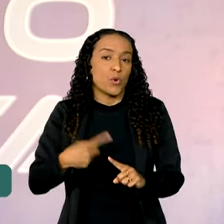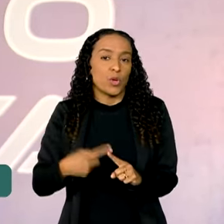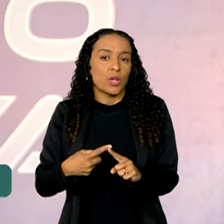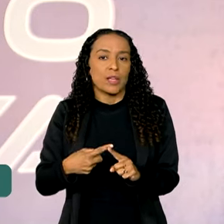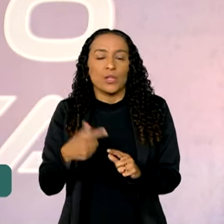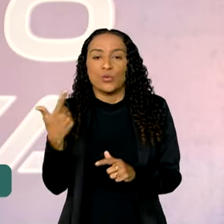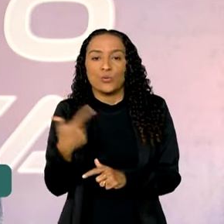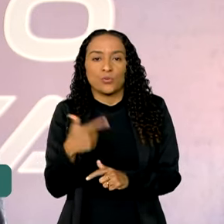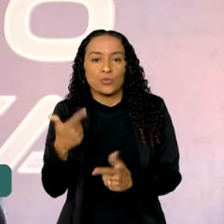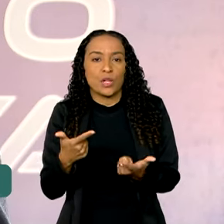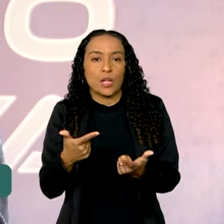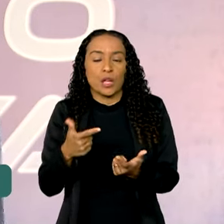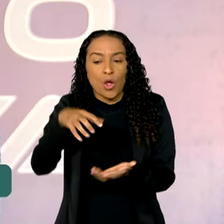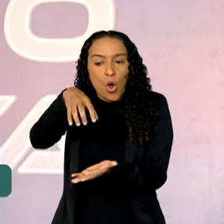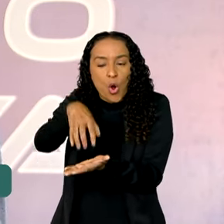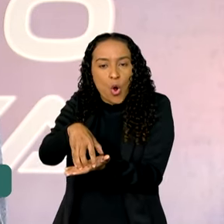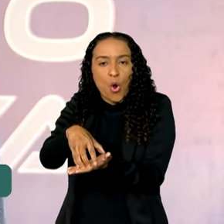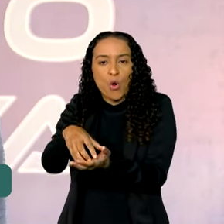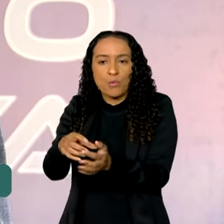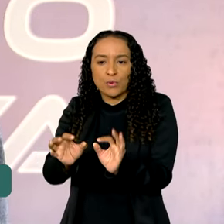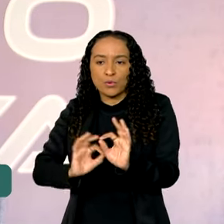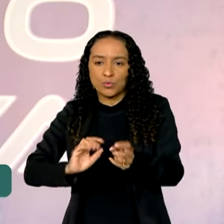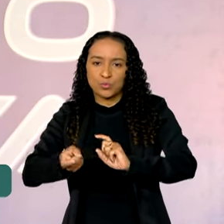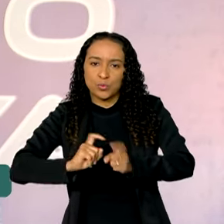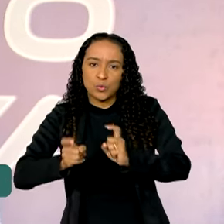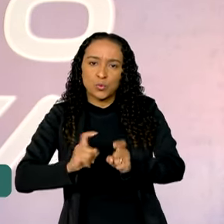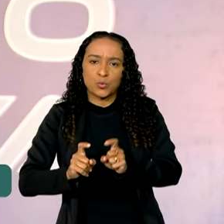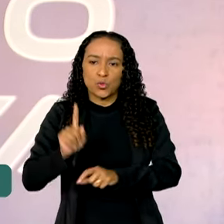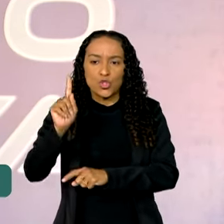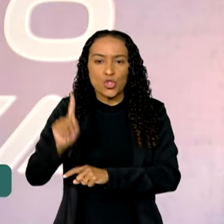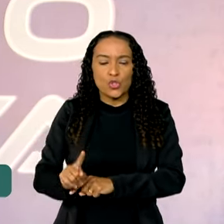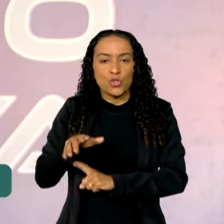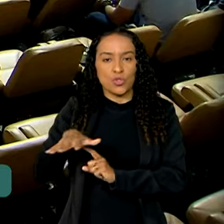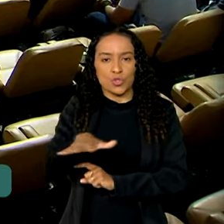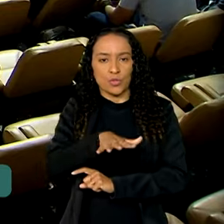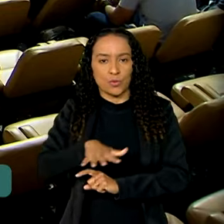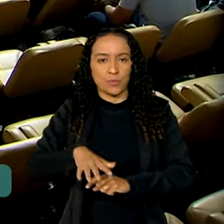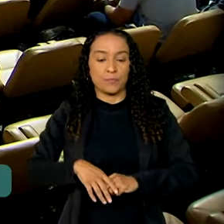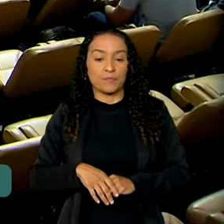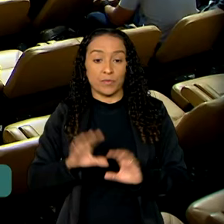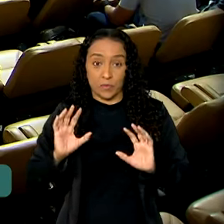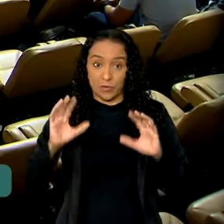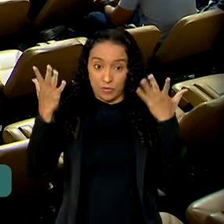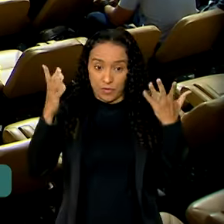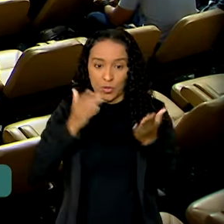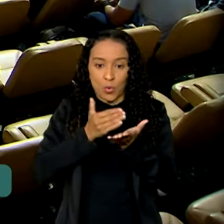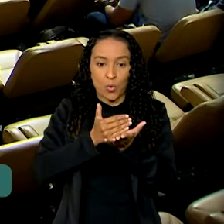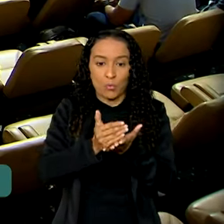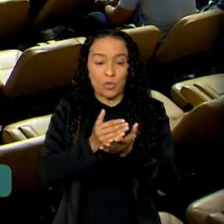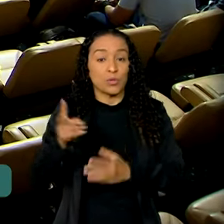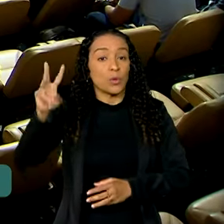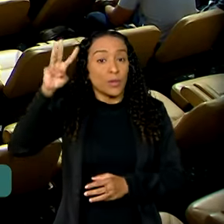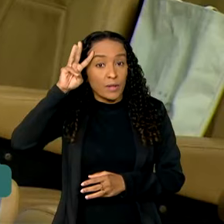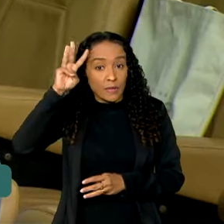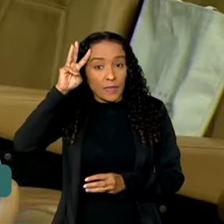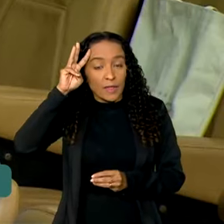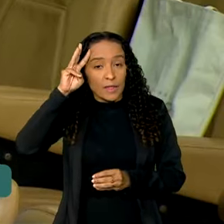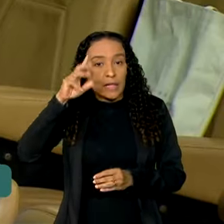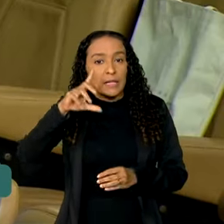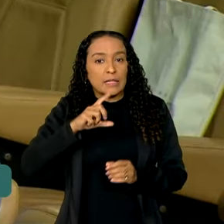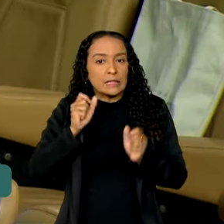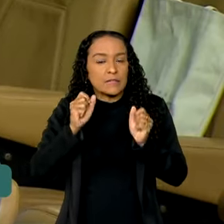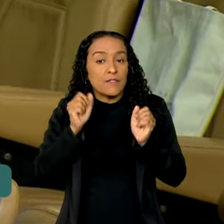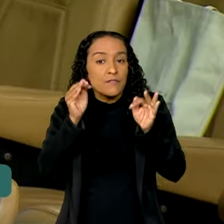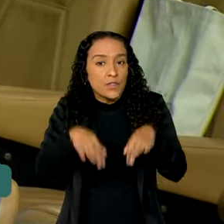inexistência de um órgão que coordene e que gerencie esses centros. O evento, que começou nesta terça e